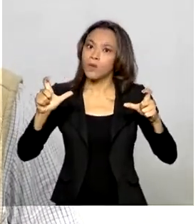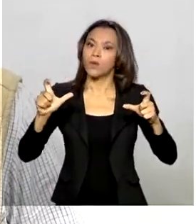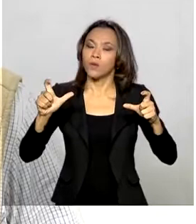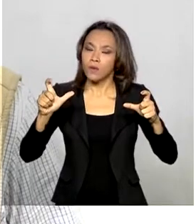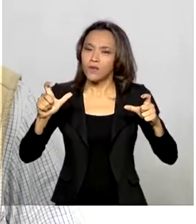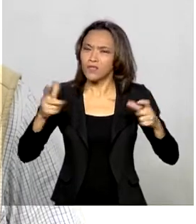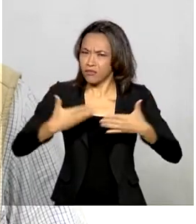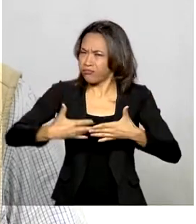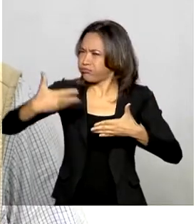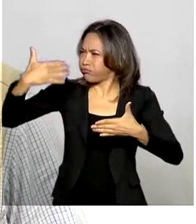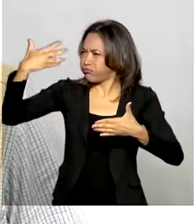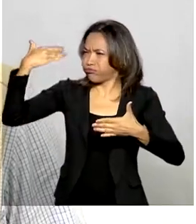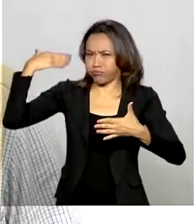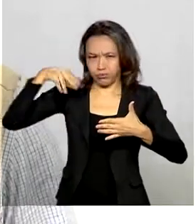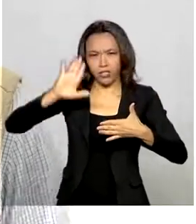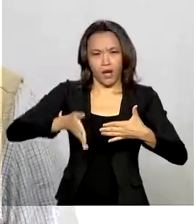amplamente utilizada nos países de primeiro mundo. leilão de energia.